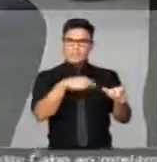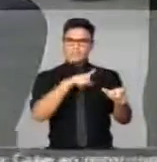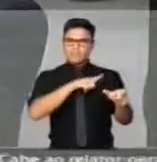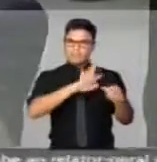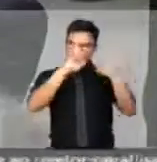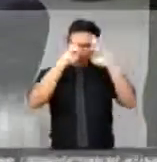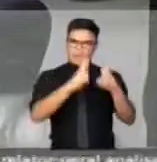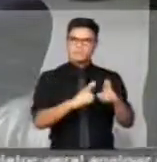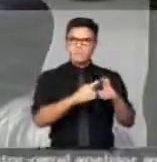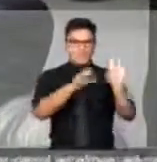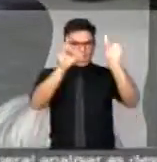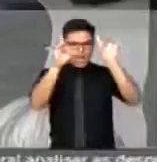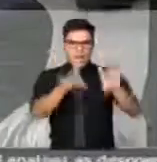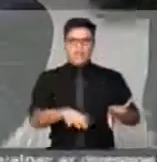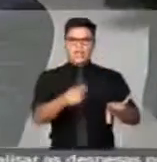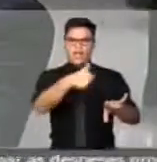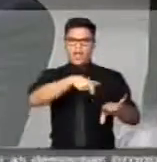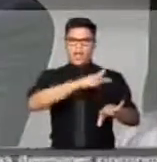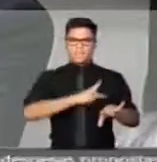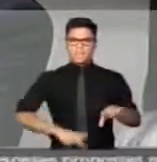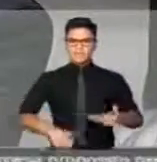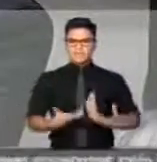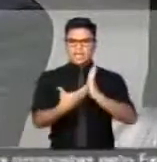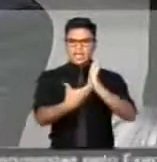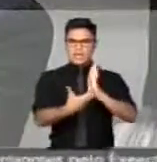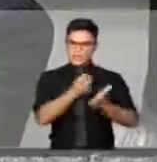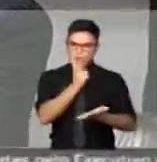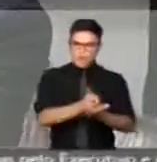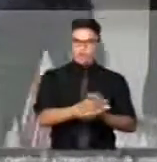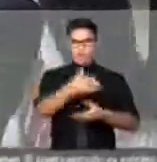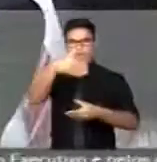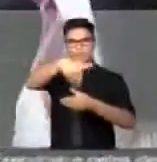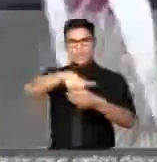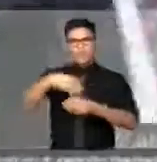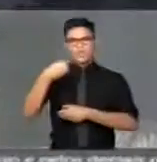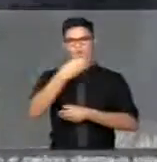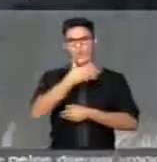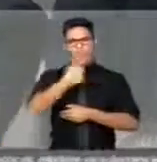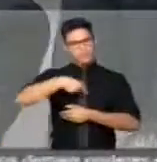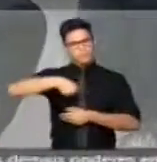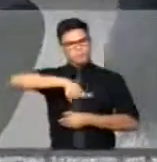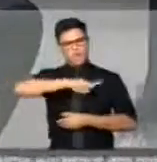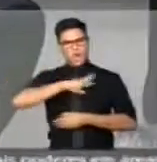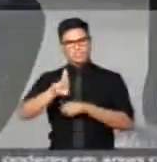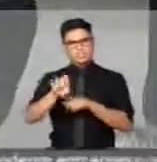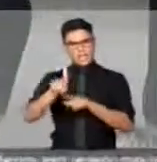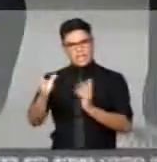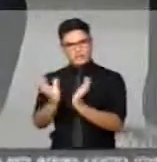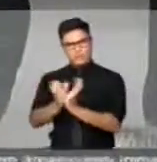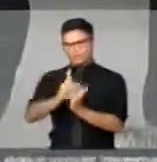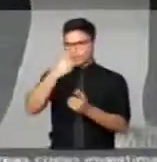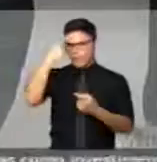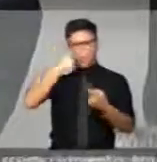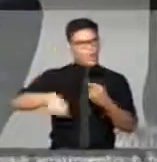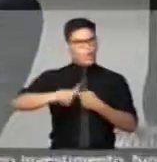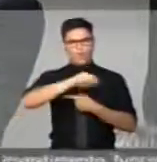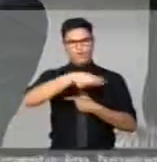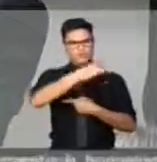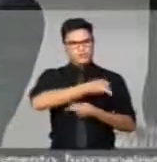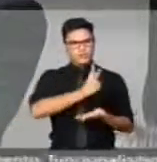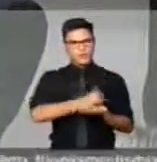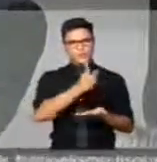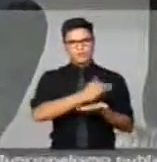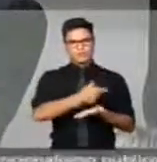dignidade e renunciar a esse cargo para que a gente pudesse ter novas eleições. Nós não concordamos com a permanência de vossa excelência, que